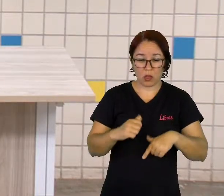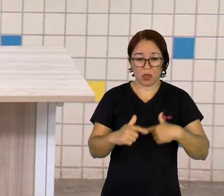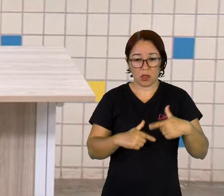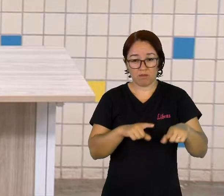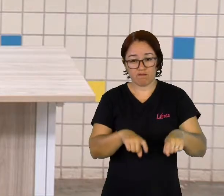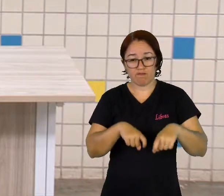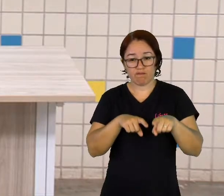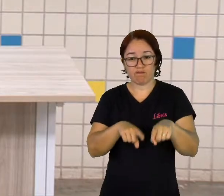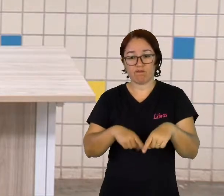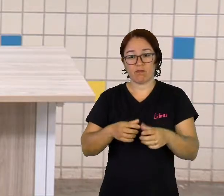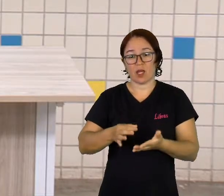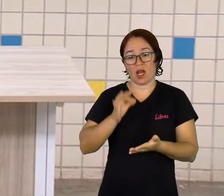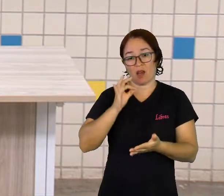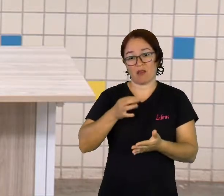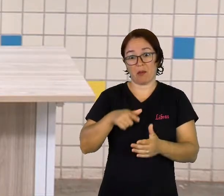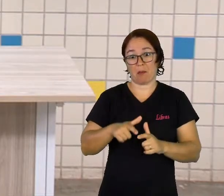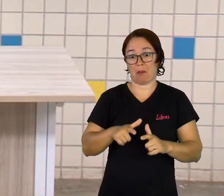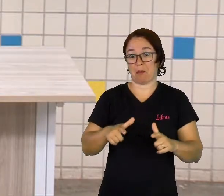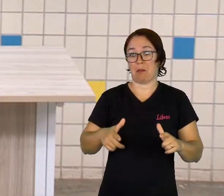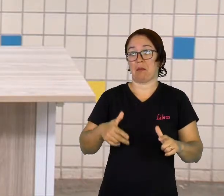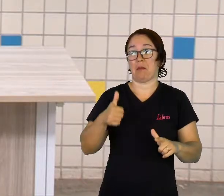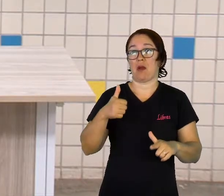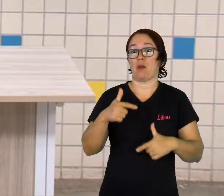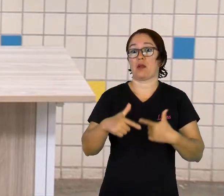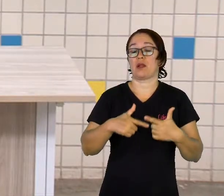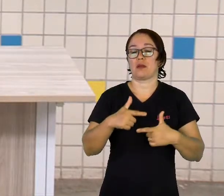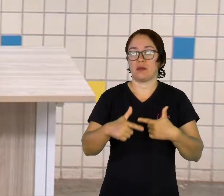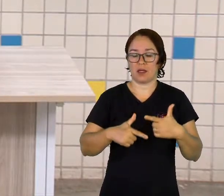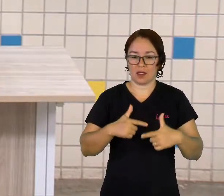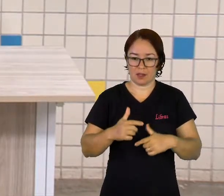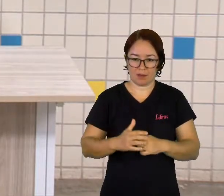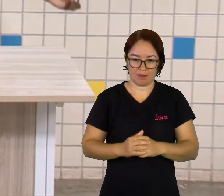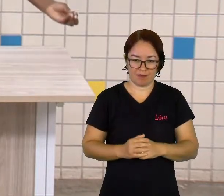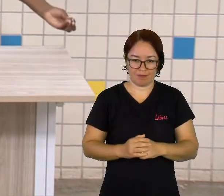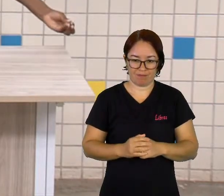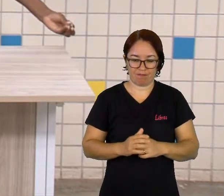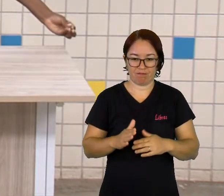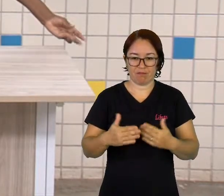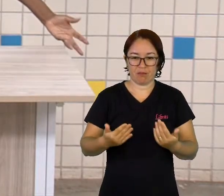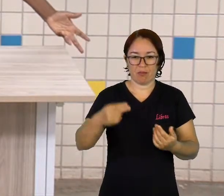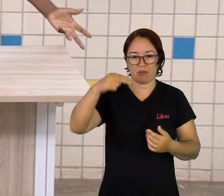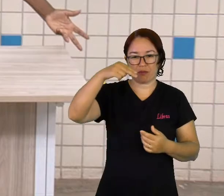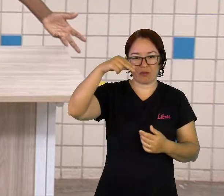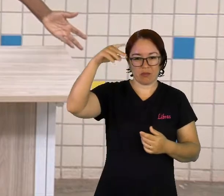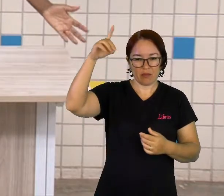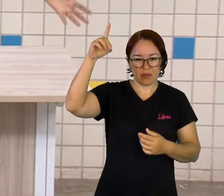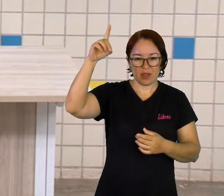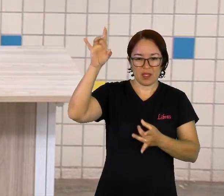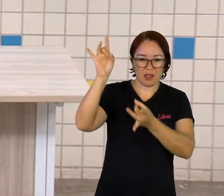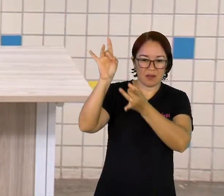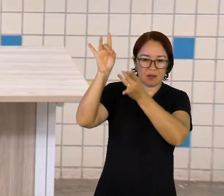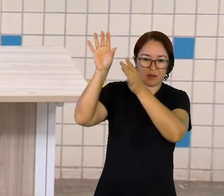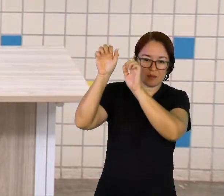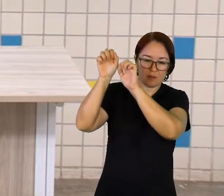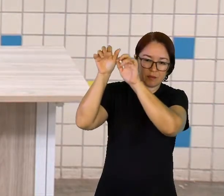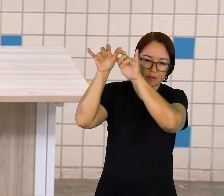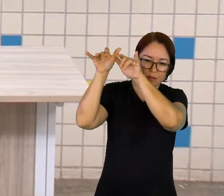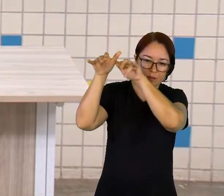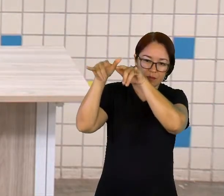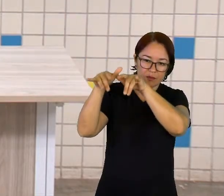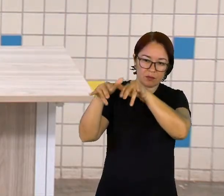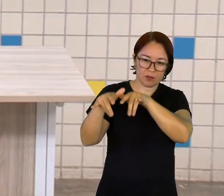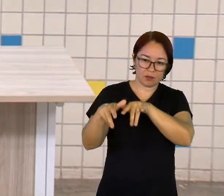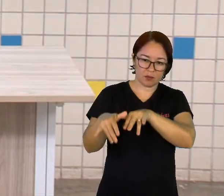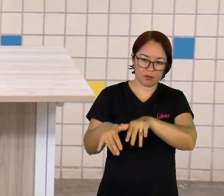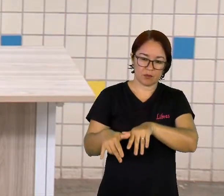Desse modo, as migrações aconteciam com o pessoal saindo do nordeste, como eu já disse, para trabalhar nas indústrias